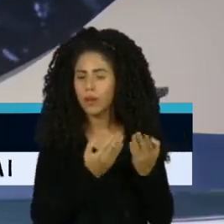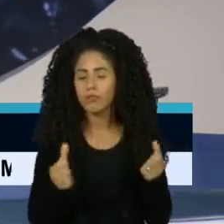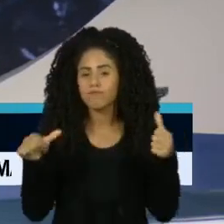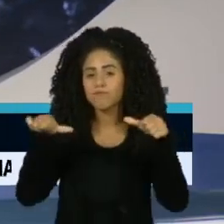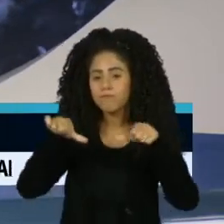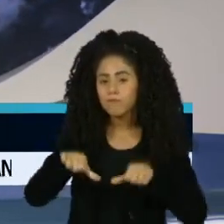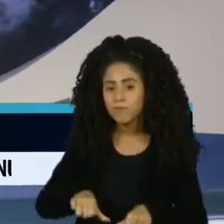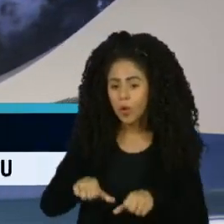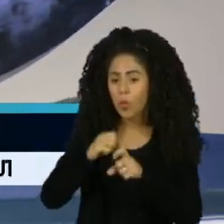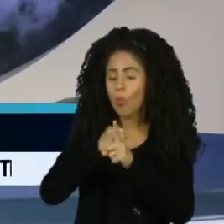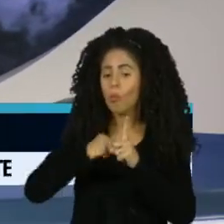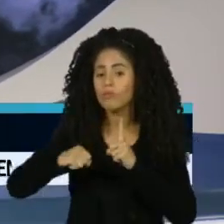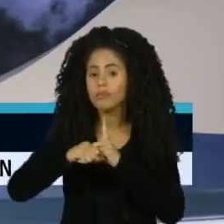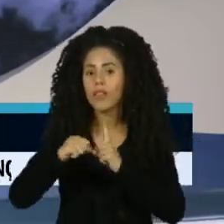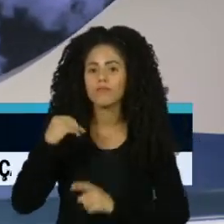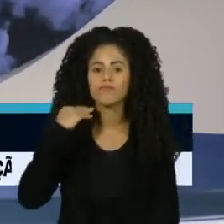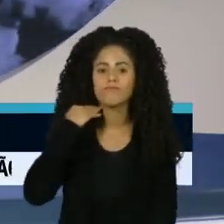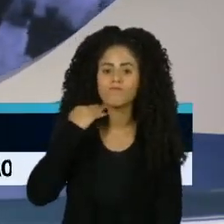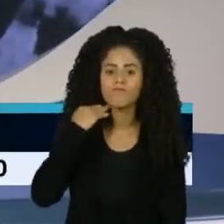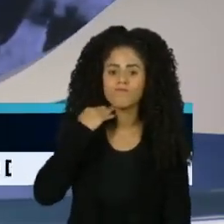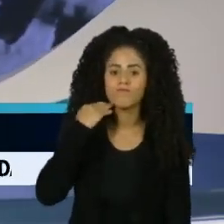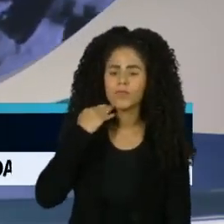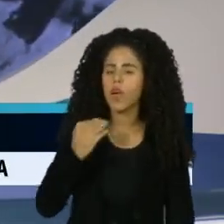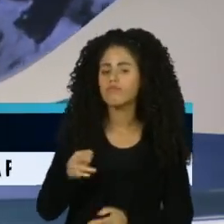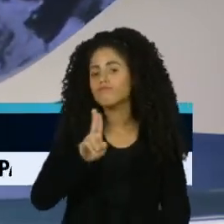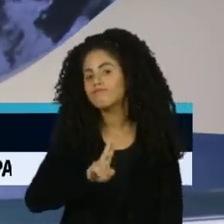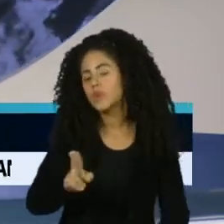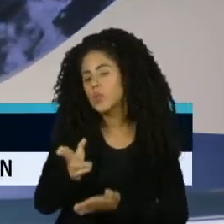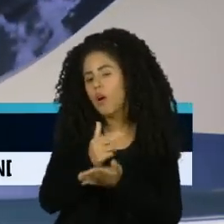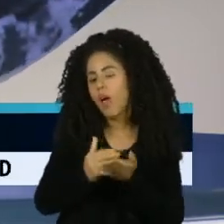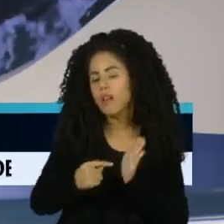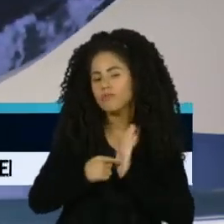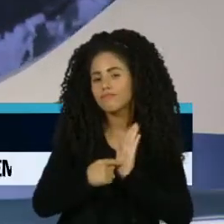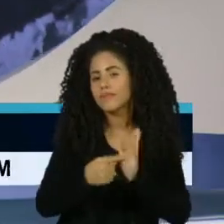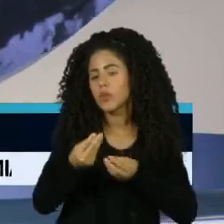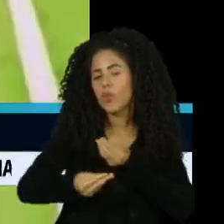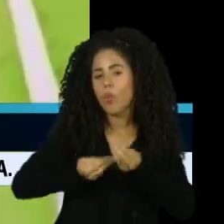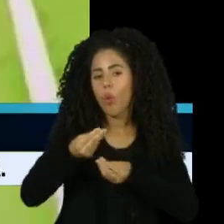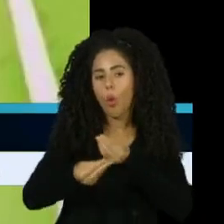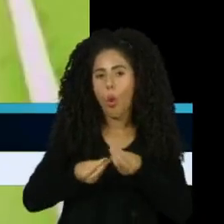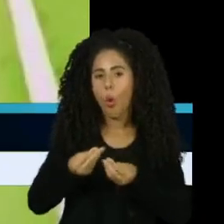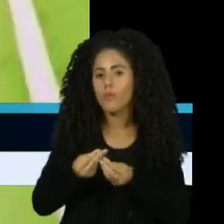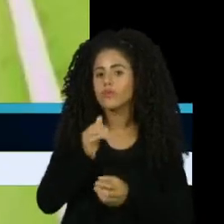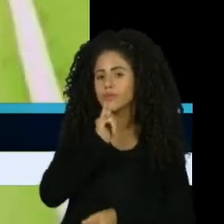cidadãos. O próprio banco usou um famoso desenho animado para exemplificar a situação.